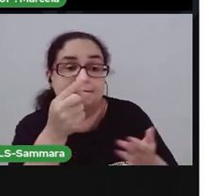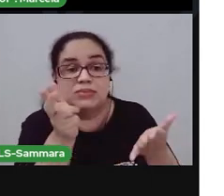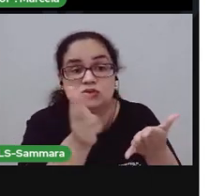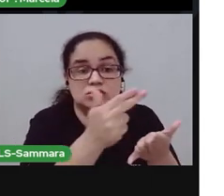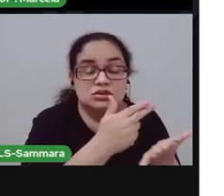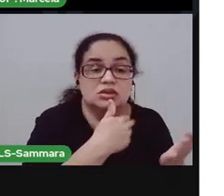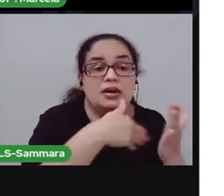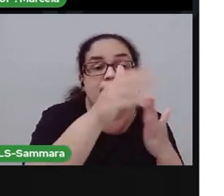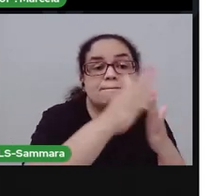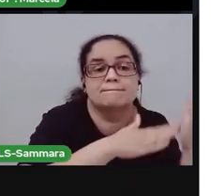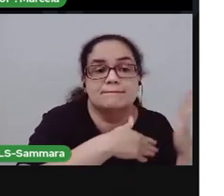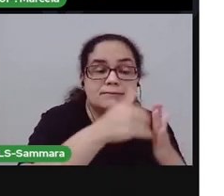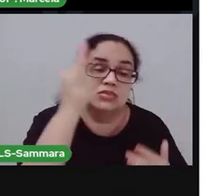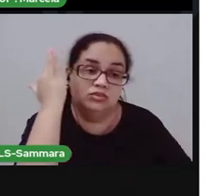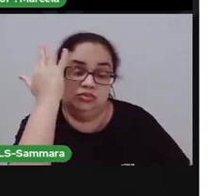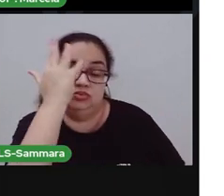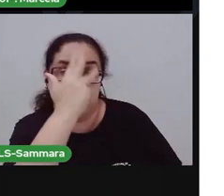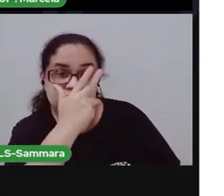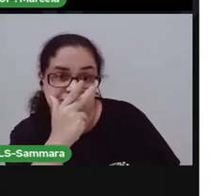pinta pra ficar bem bonito.